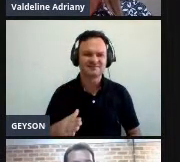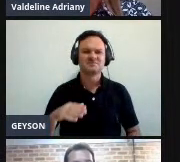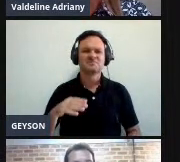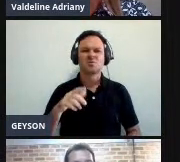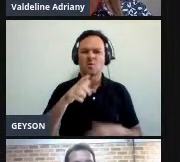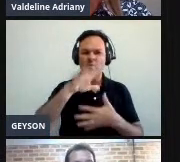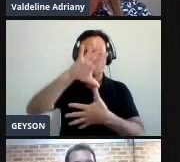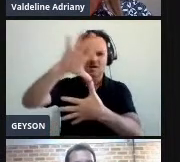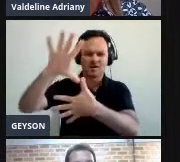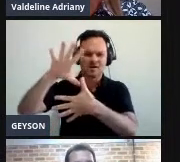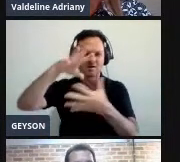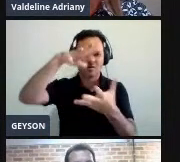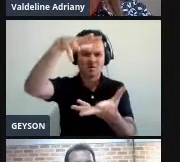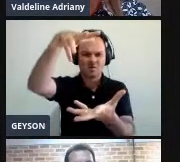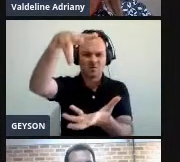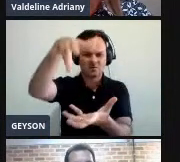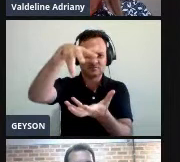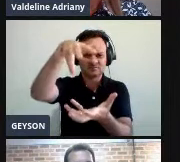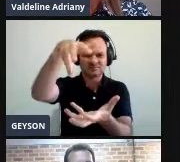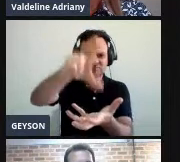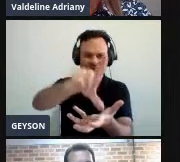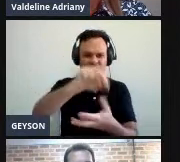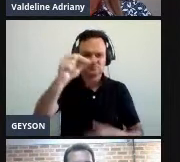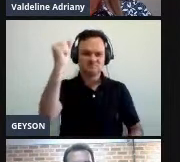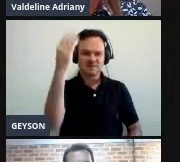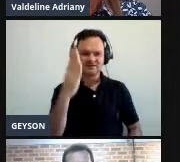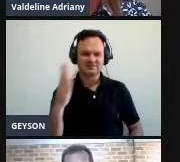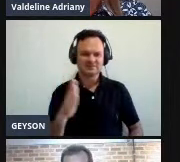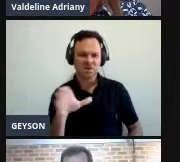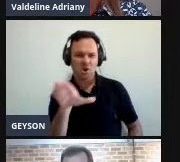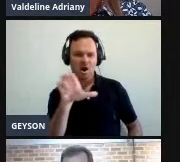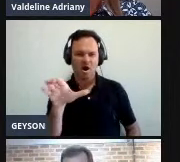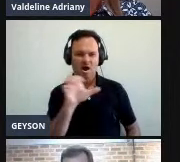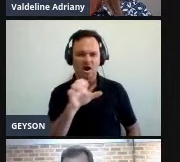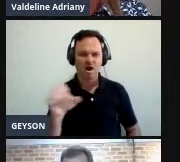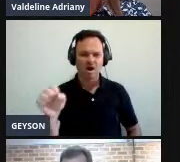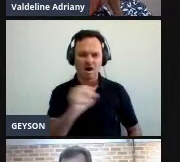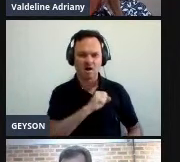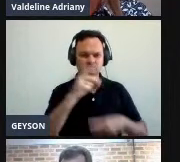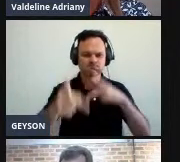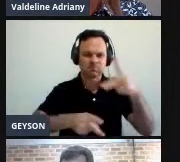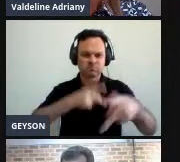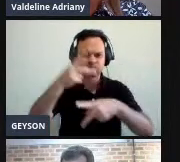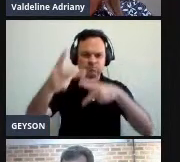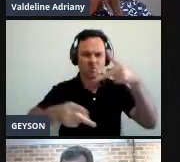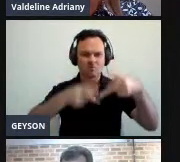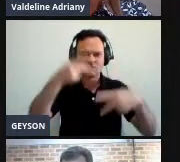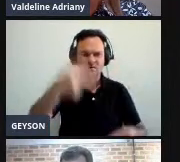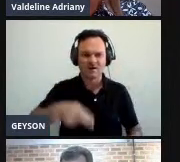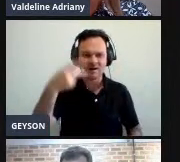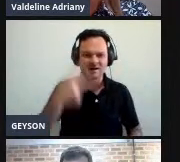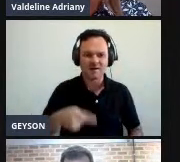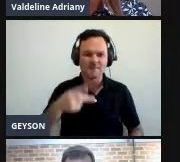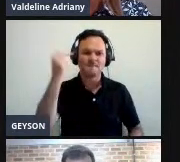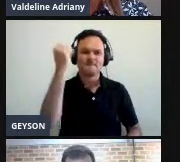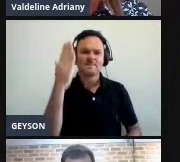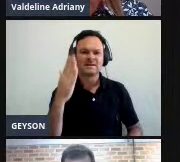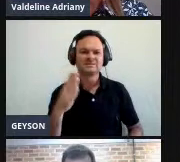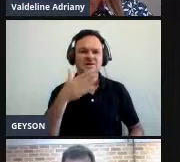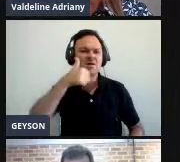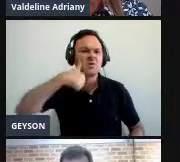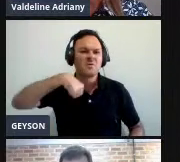milhas do Brasil, ó pátria amada Dos filhos deste sol, as mães gentil Pátria amada,